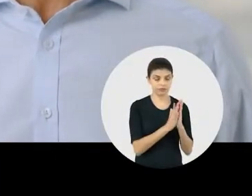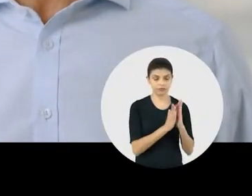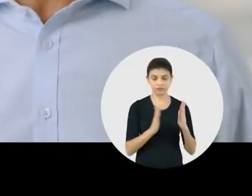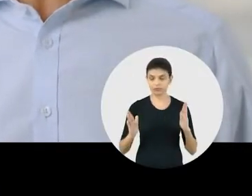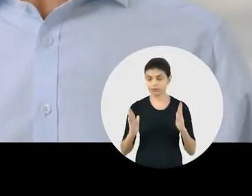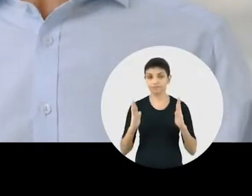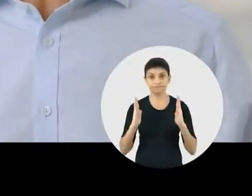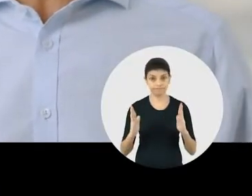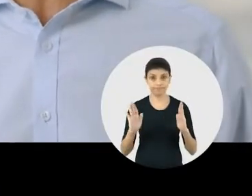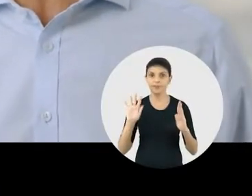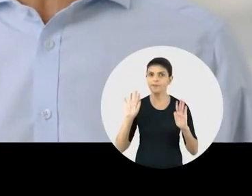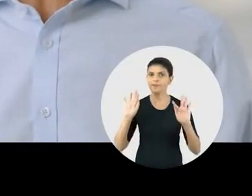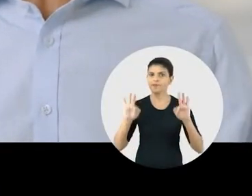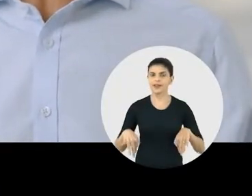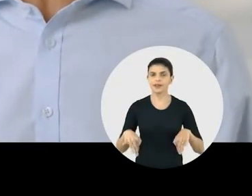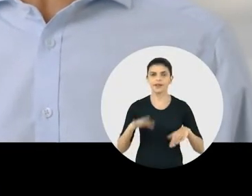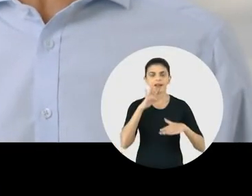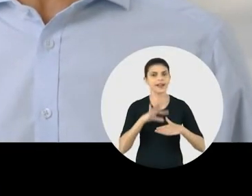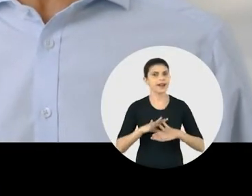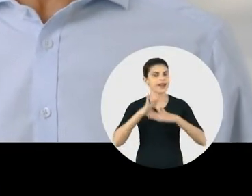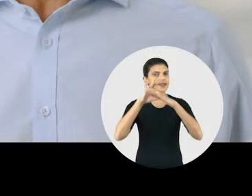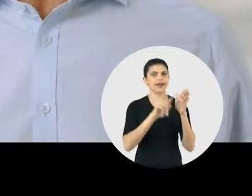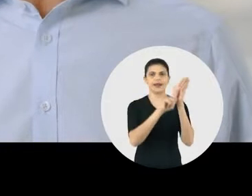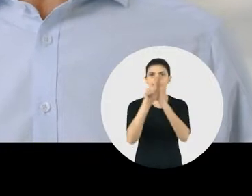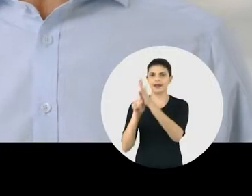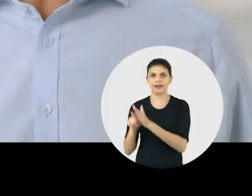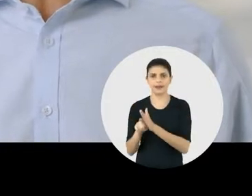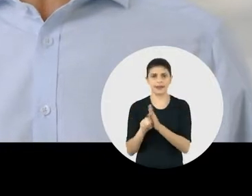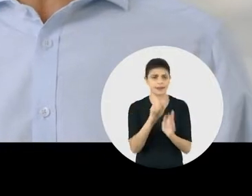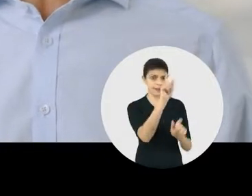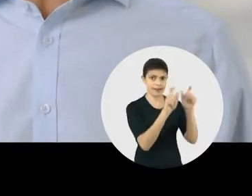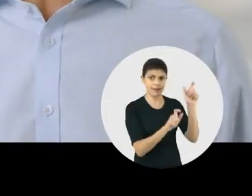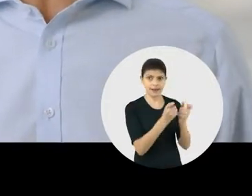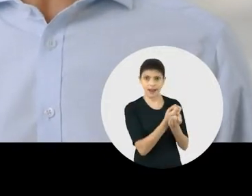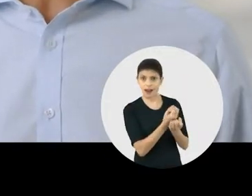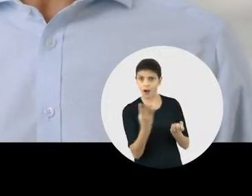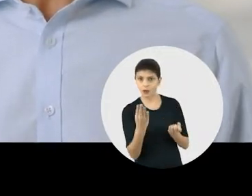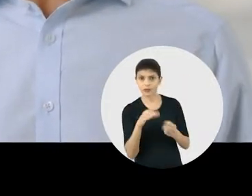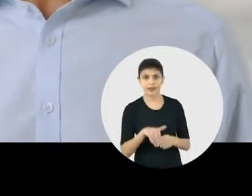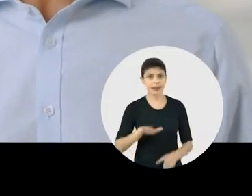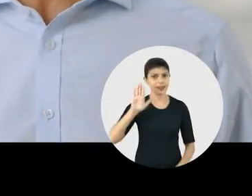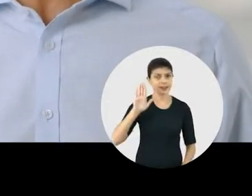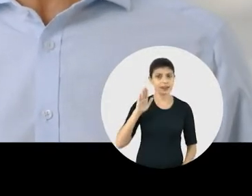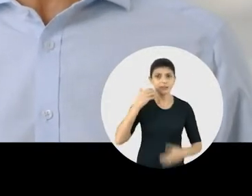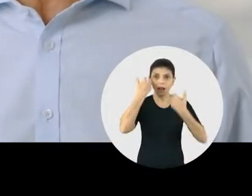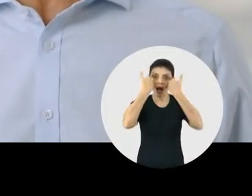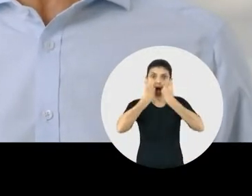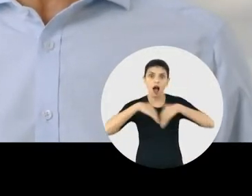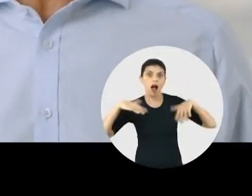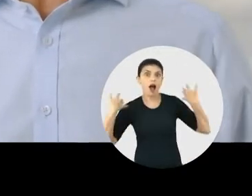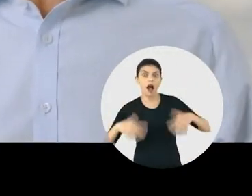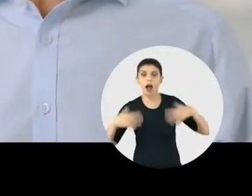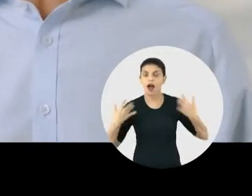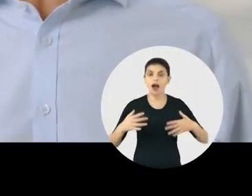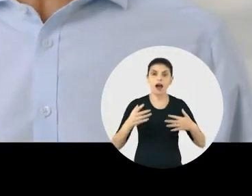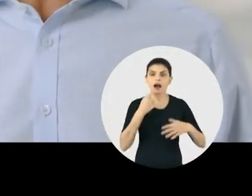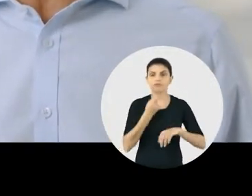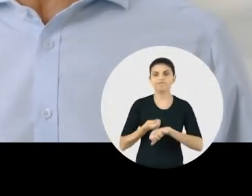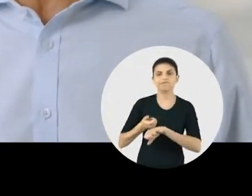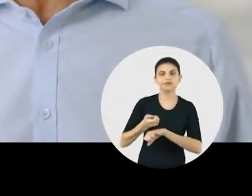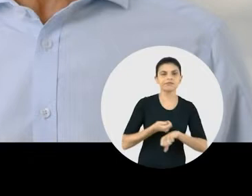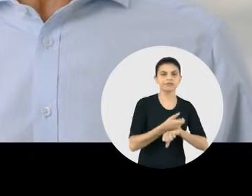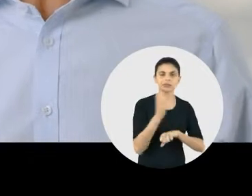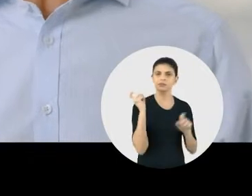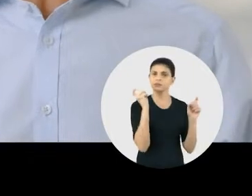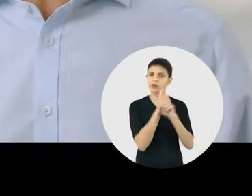campanha e porque a gente lidera todas as pesquisas, alguns candidatos se desesperam e começam a divulgar mentiras e questões já